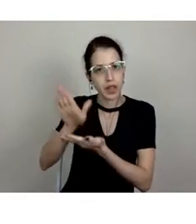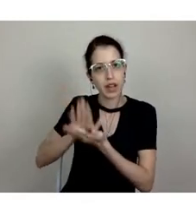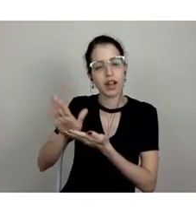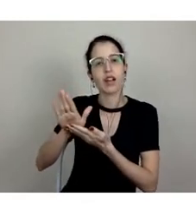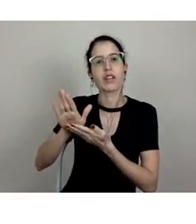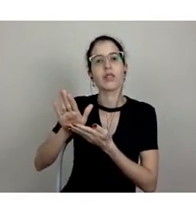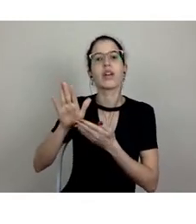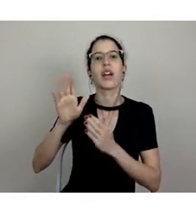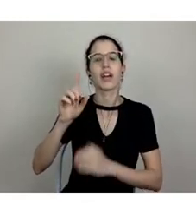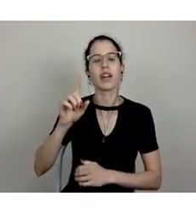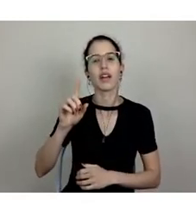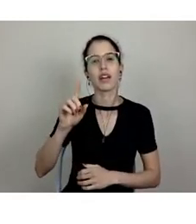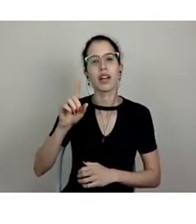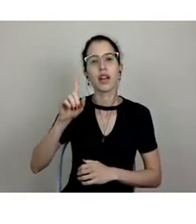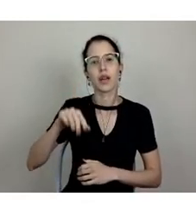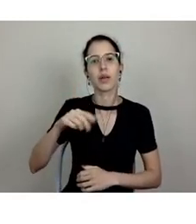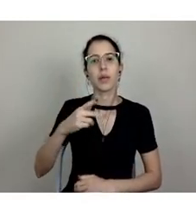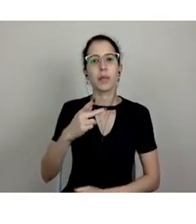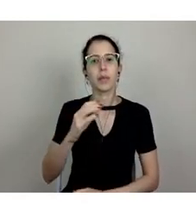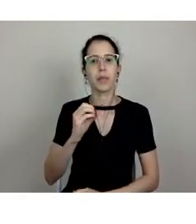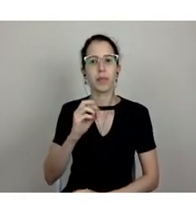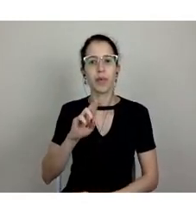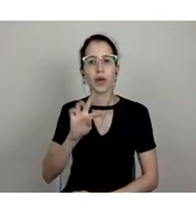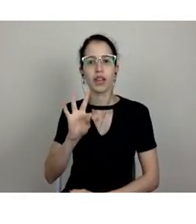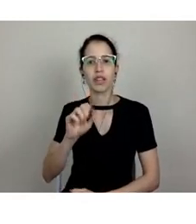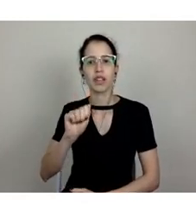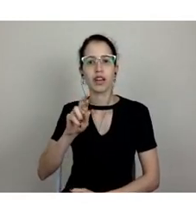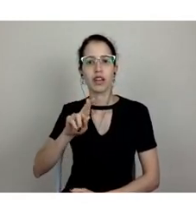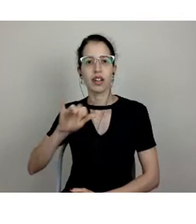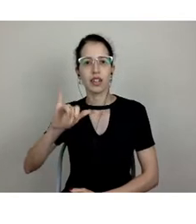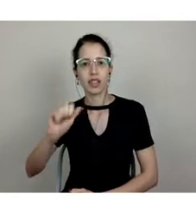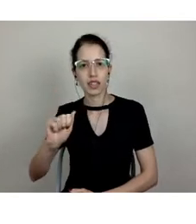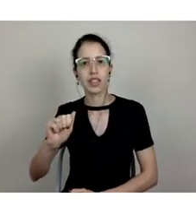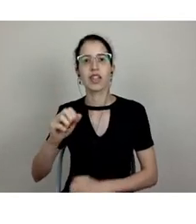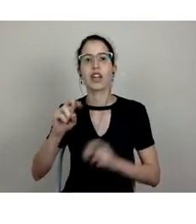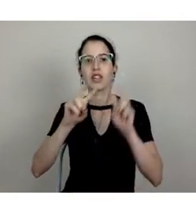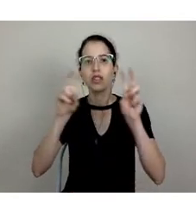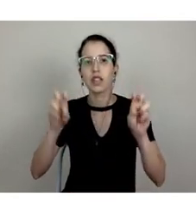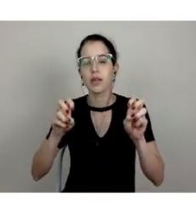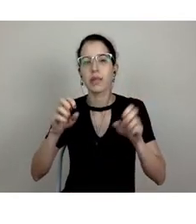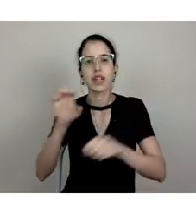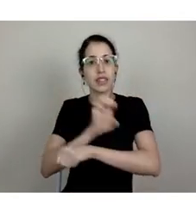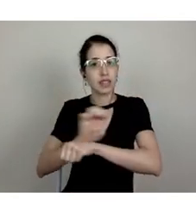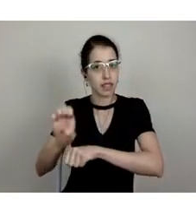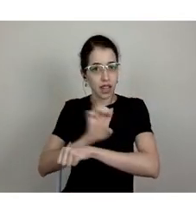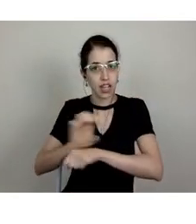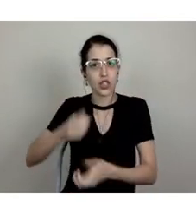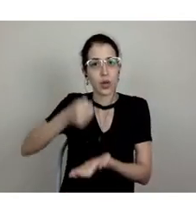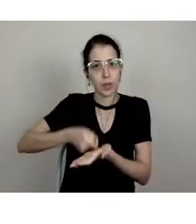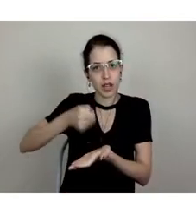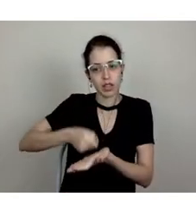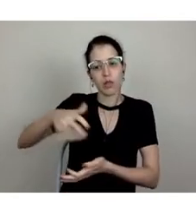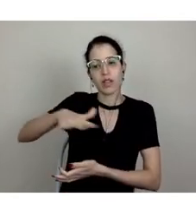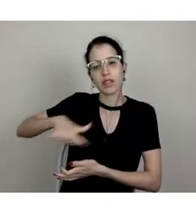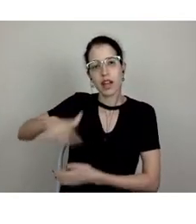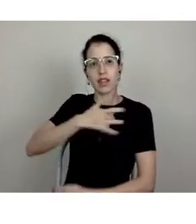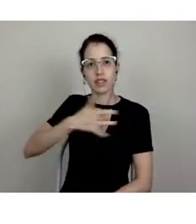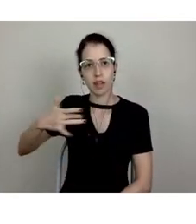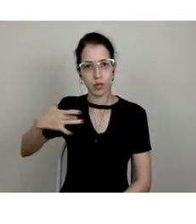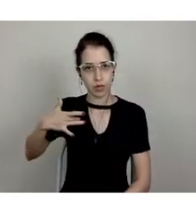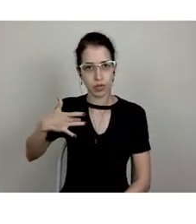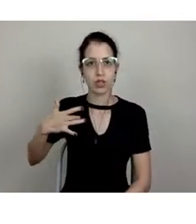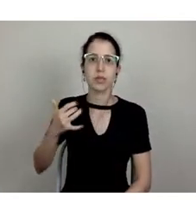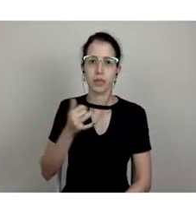à realização de alguns estágios obrigatórios, estágios obrigatórios na área da saúde, comentaremos também